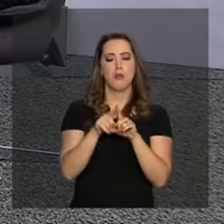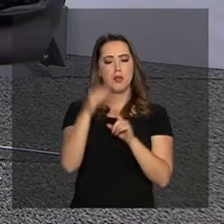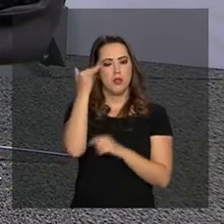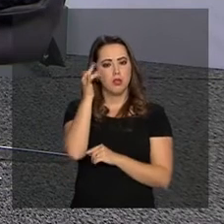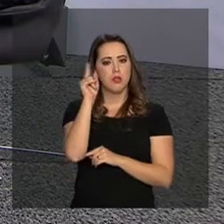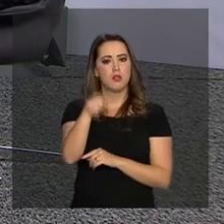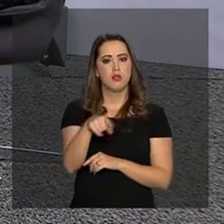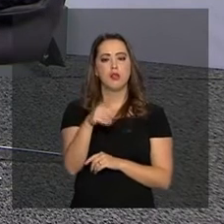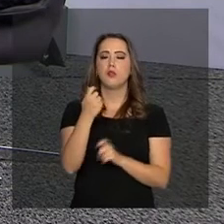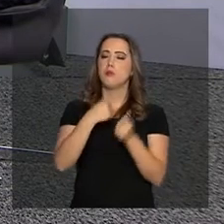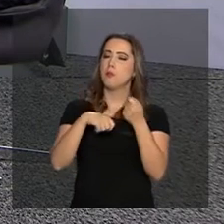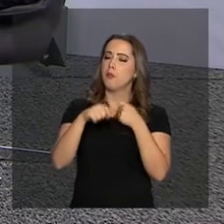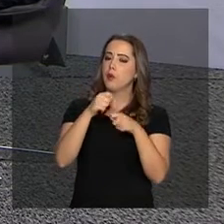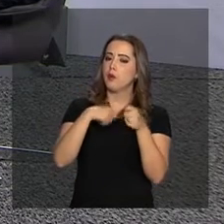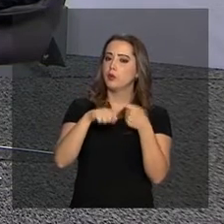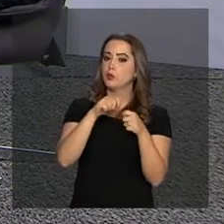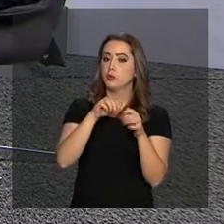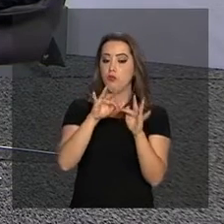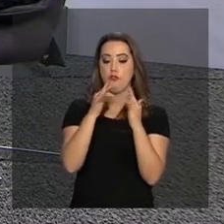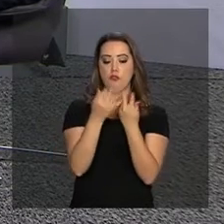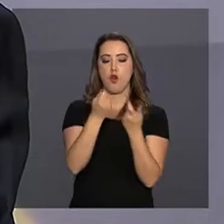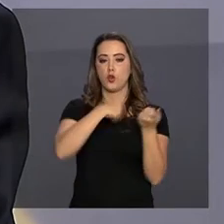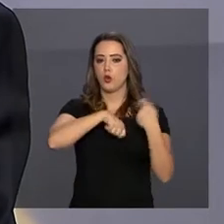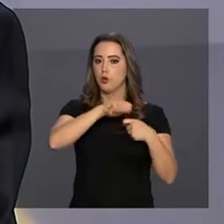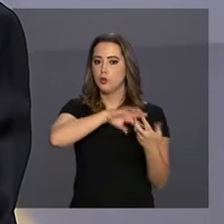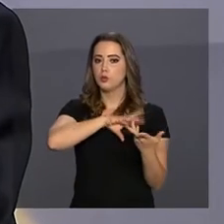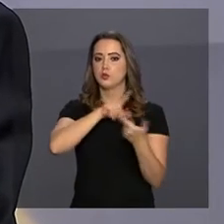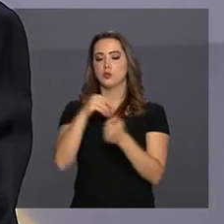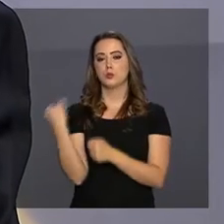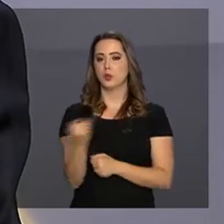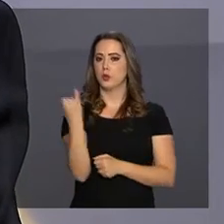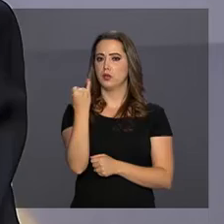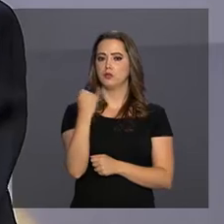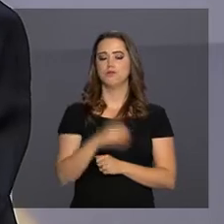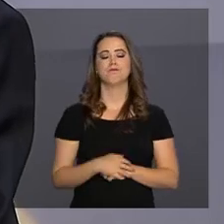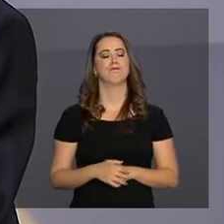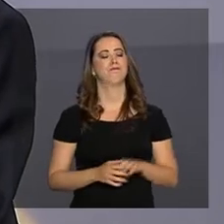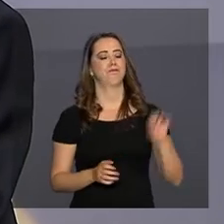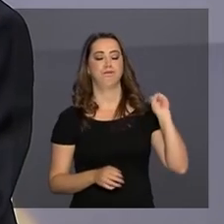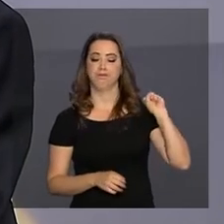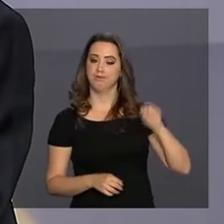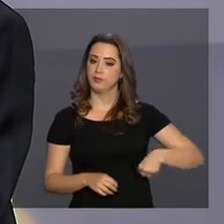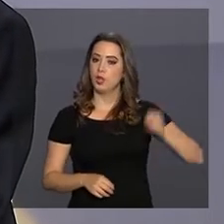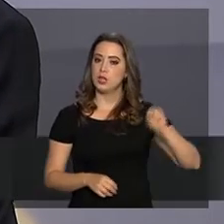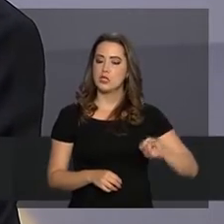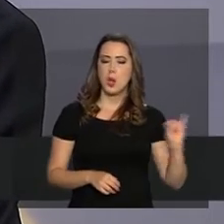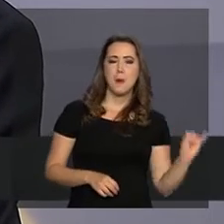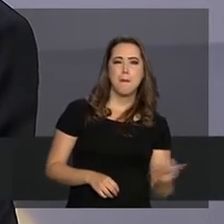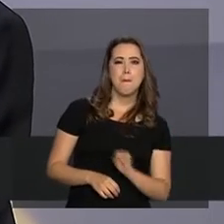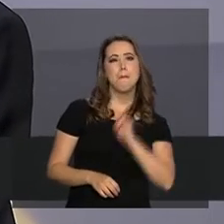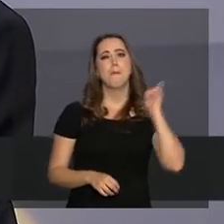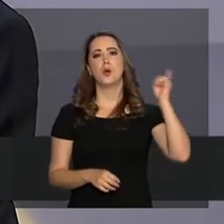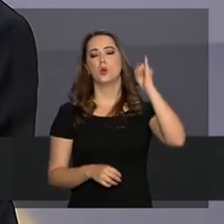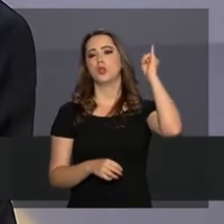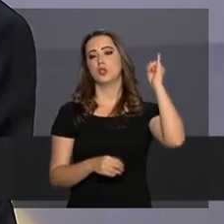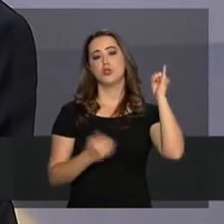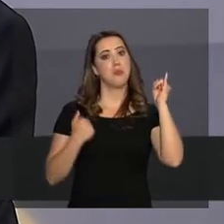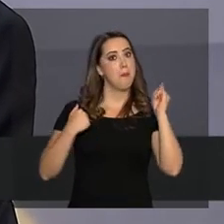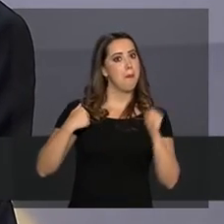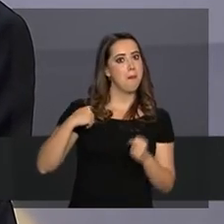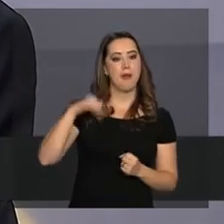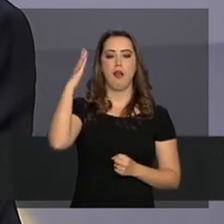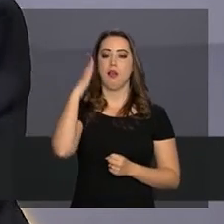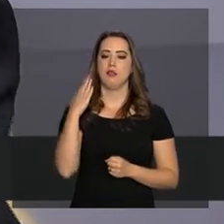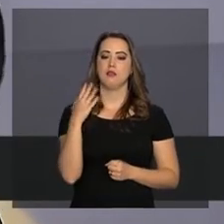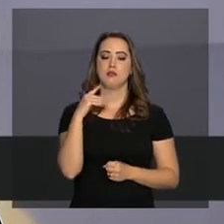Econômico Mundial. Muito relevante. Hoje o Foro Econômico Mundial em Davos é o evento mais importante. É